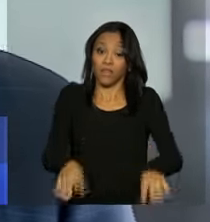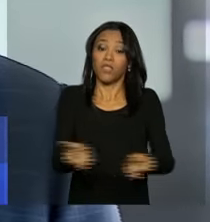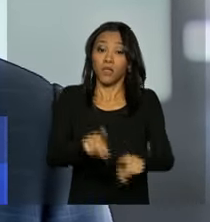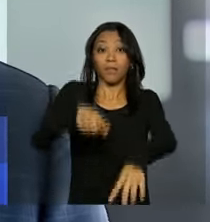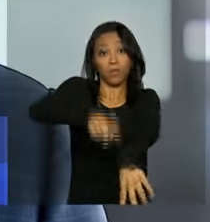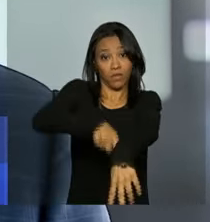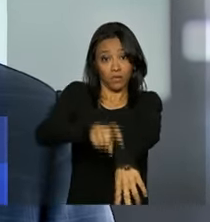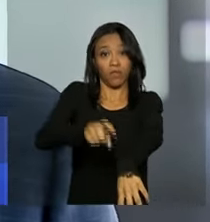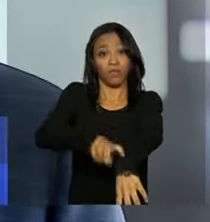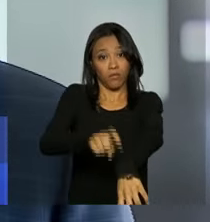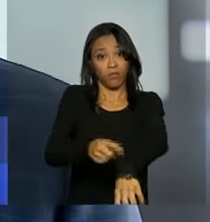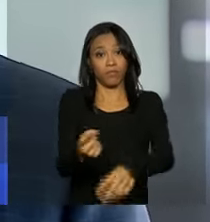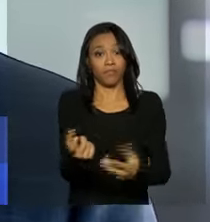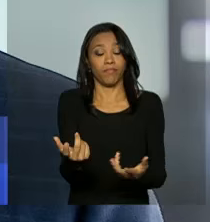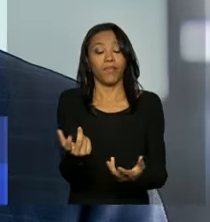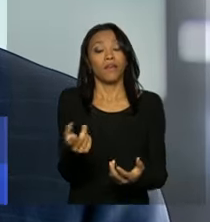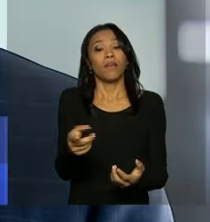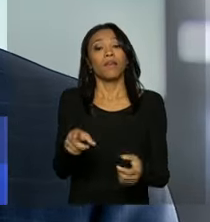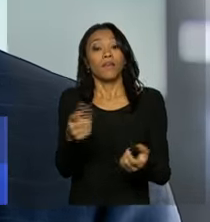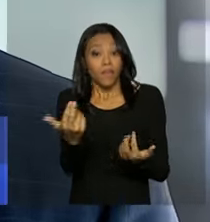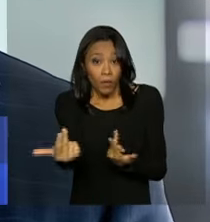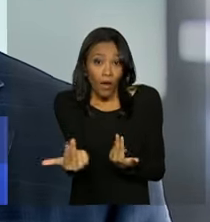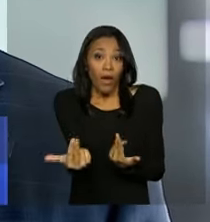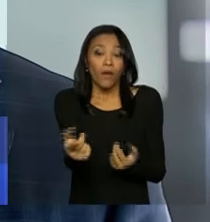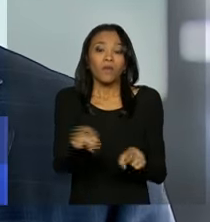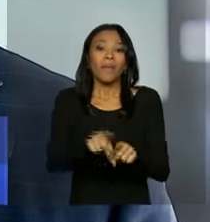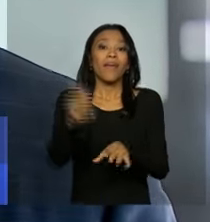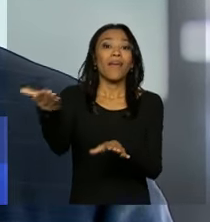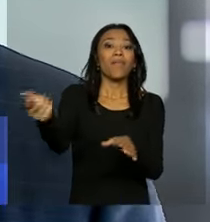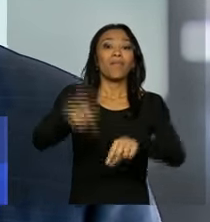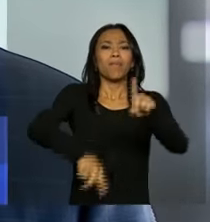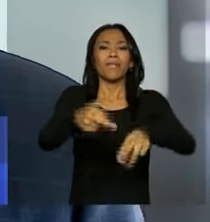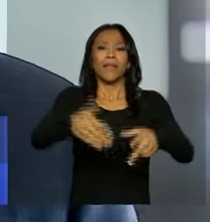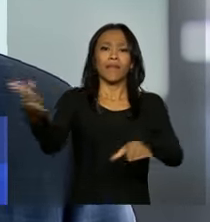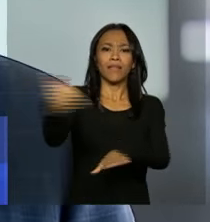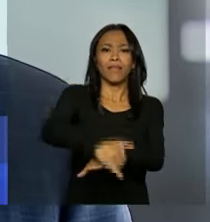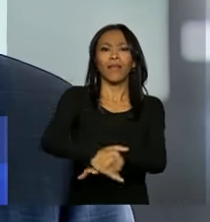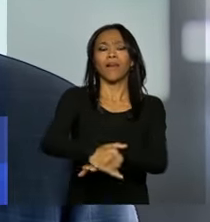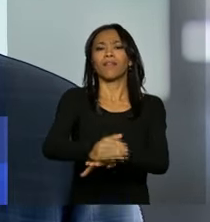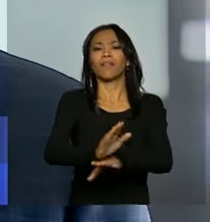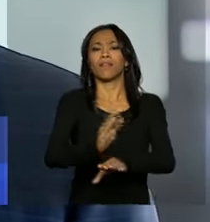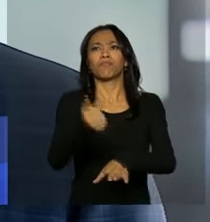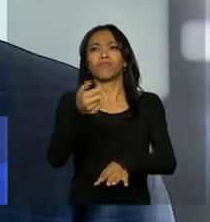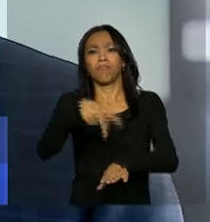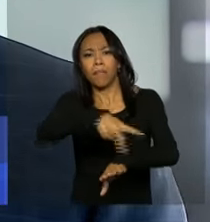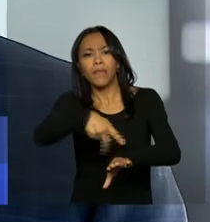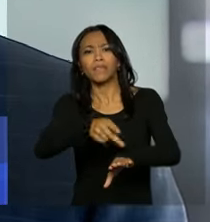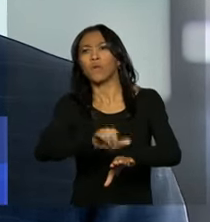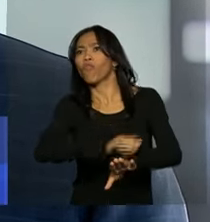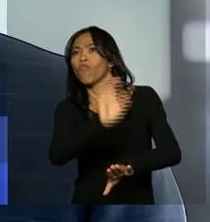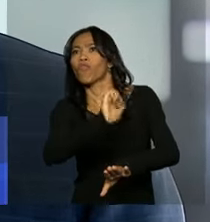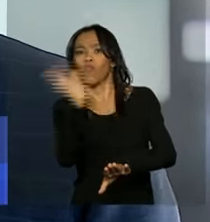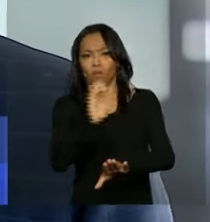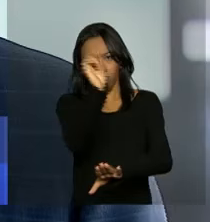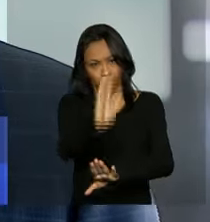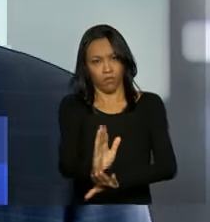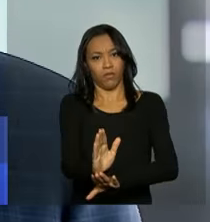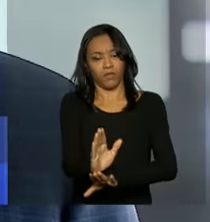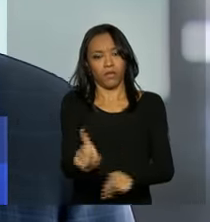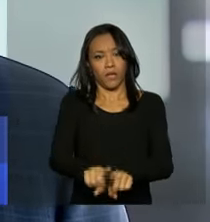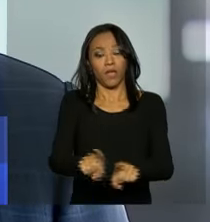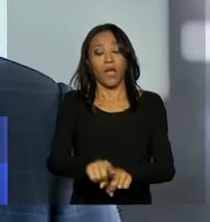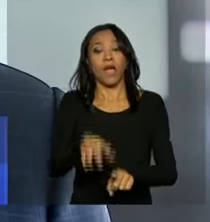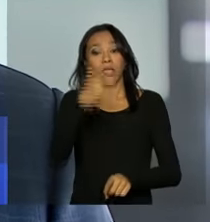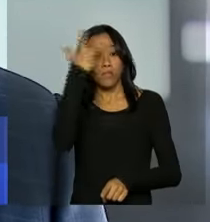e também, de maneira semelhante, na entrada no país de destino. E os produtores brasileiros que